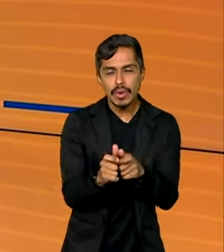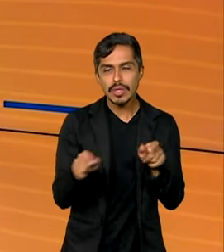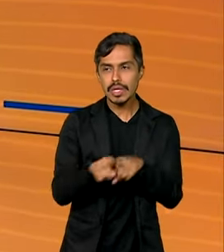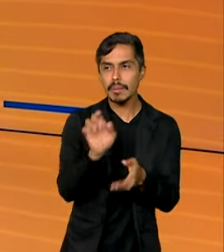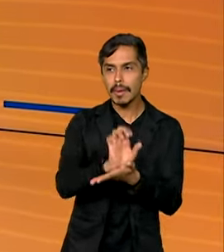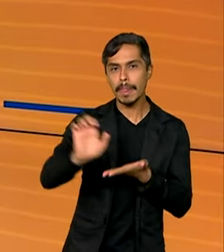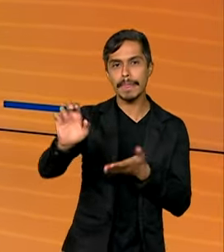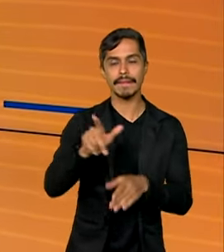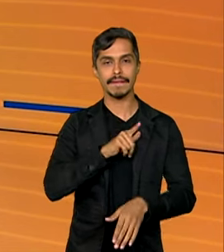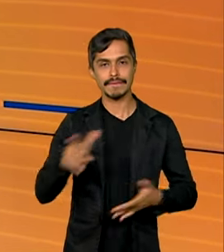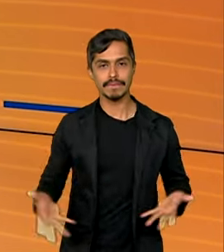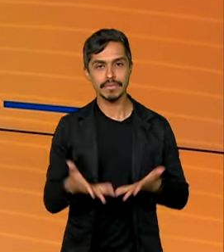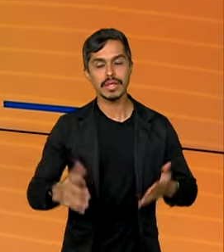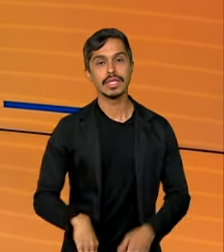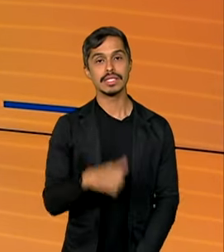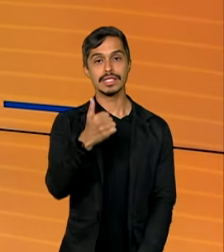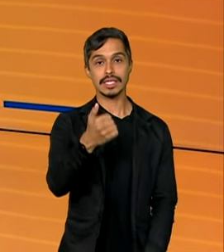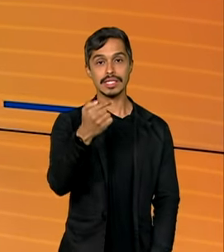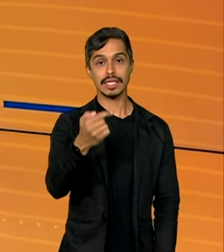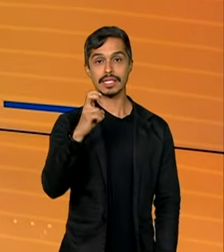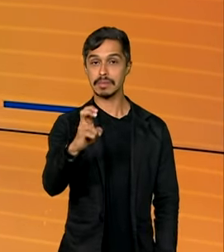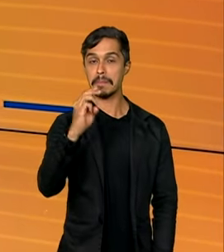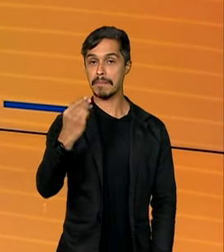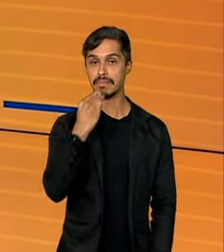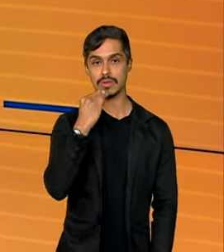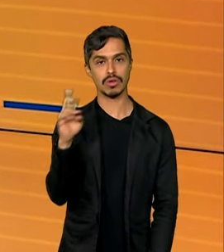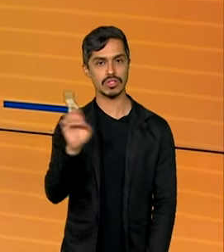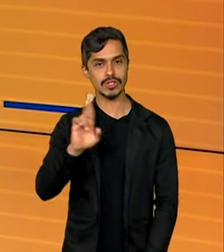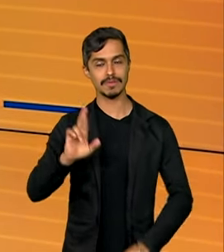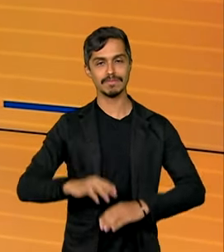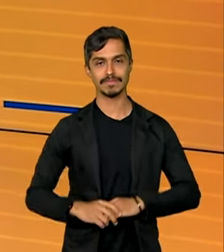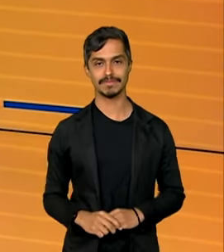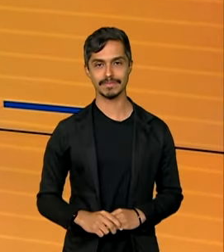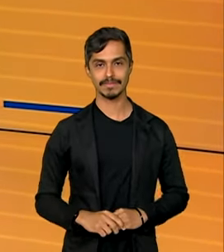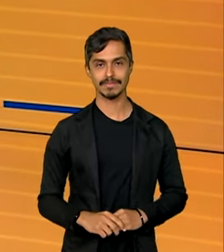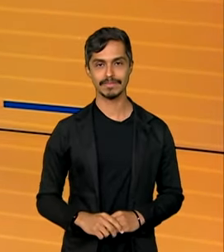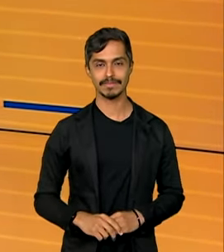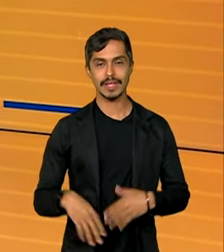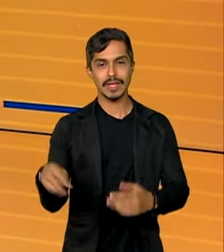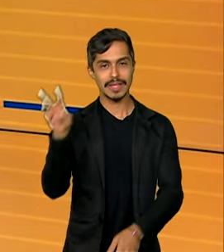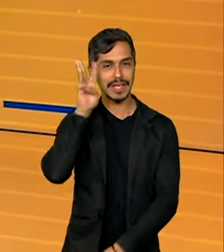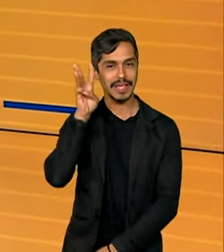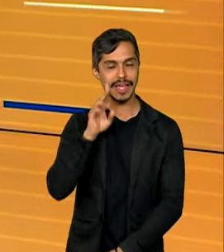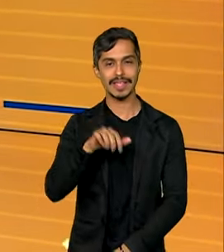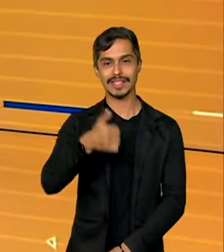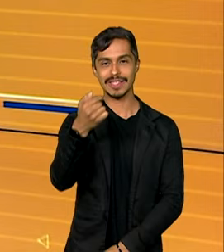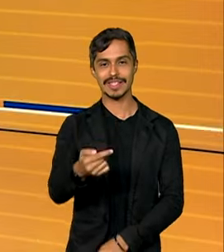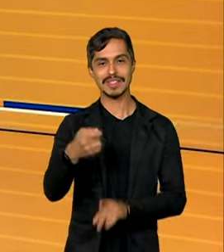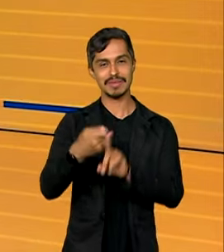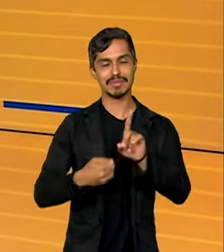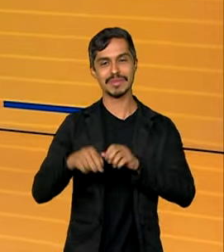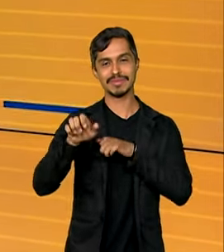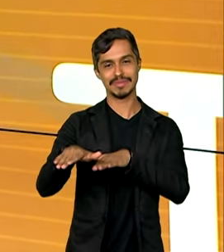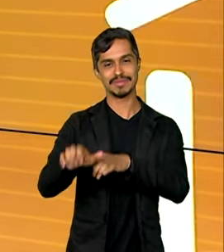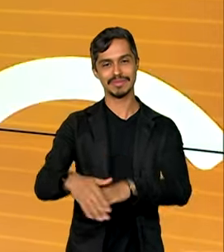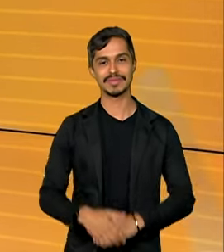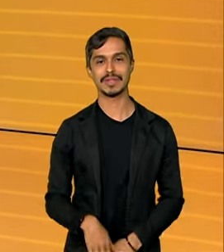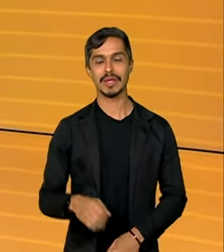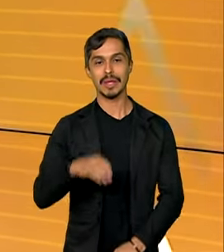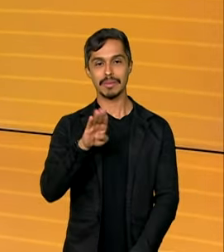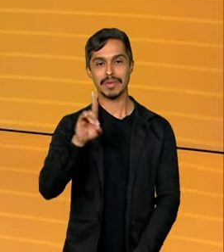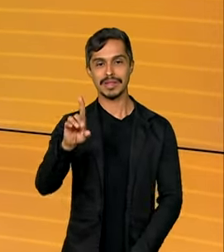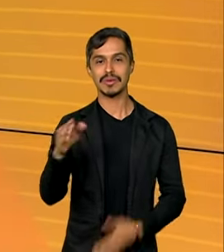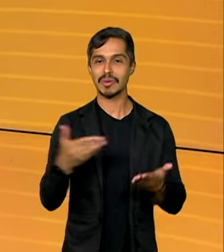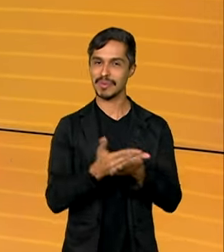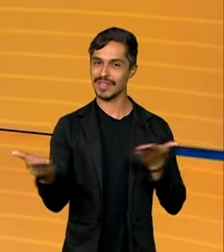incentivos de 175 milhões de reais. Terça-feira, 17 de setembro, o Brasil em Dia começa